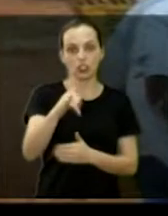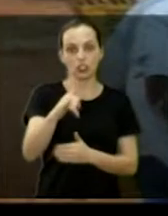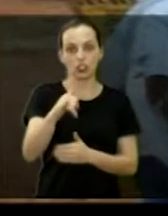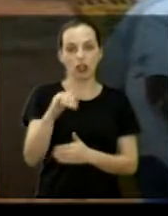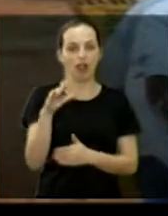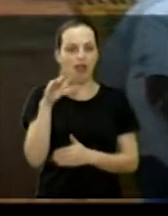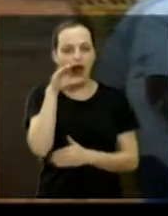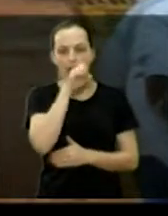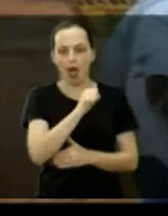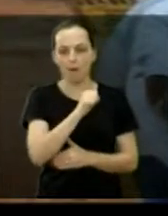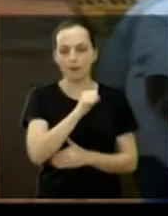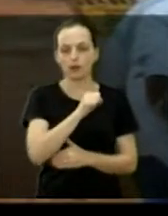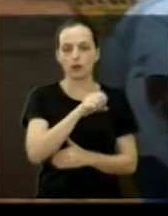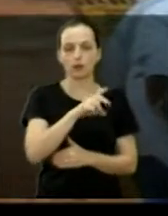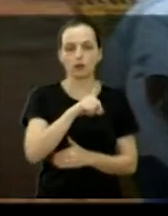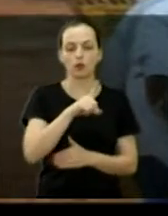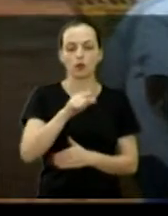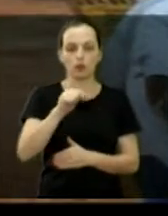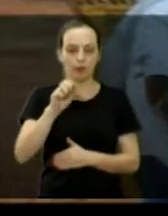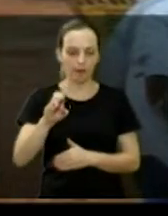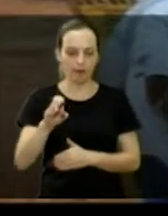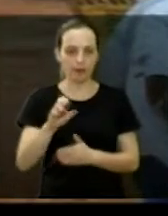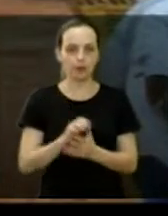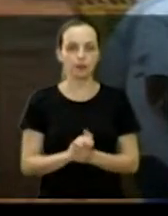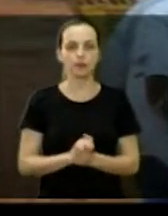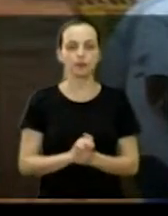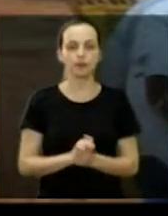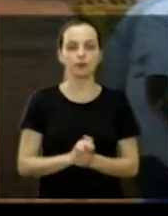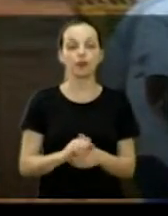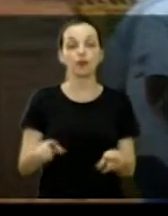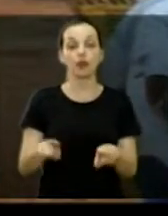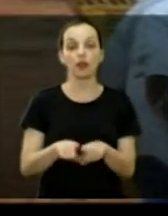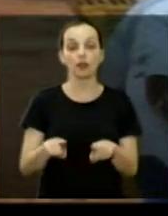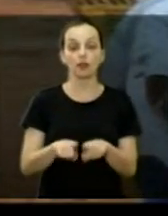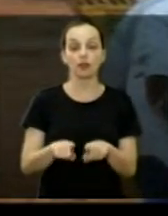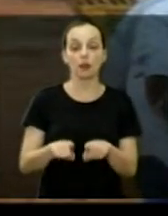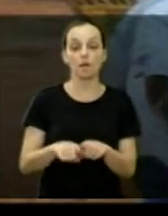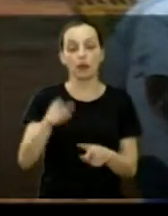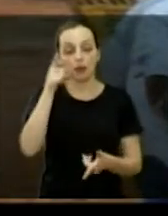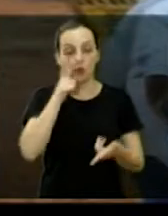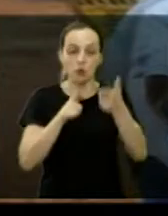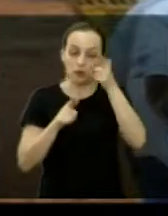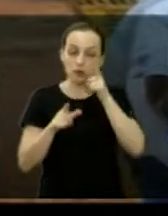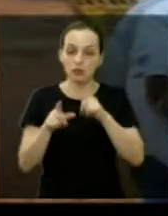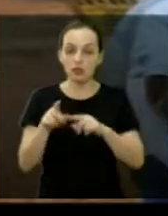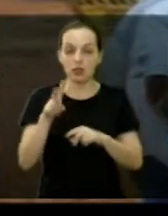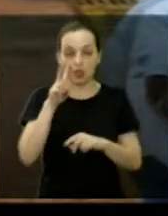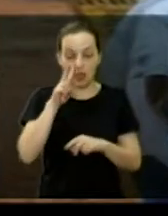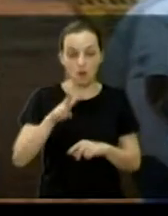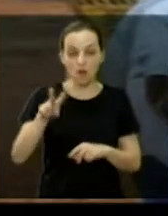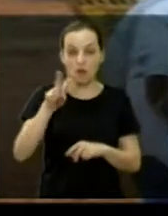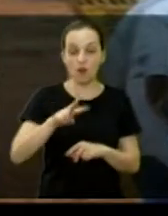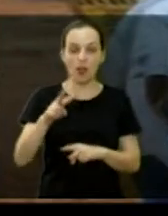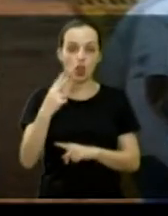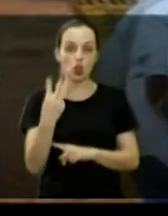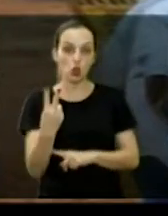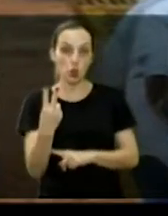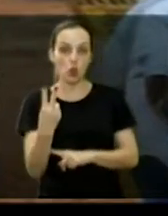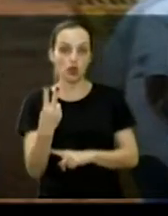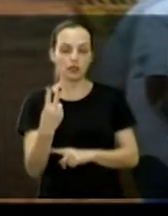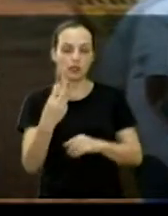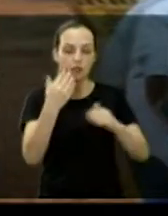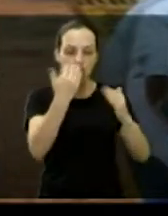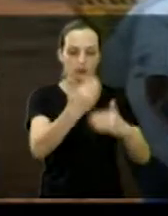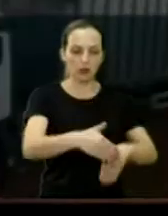e prática do DAE. E lá também, eu consegui já ver duas caçambas, das 25, que o